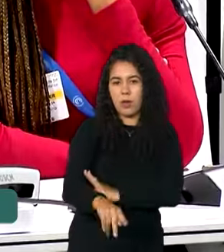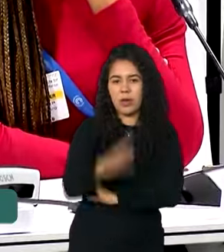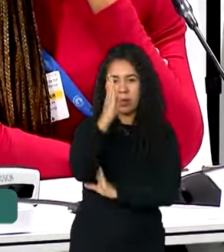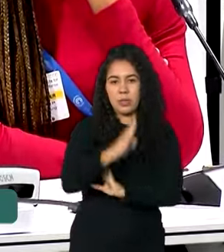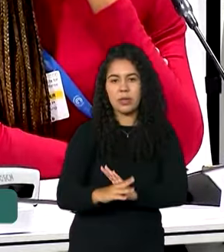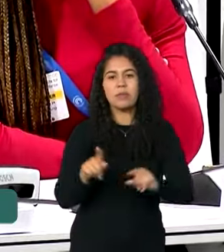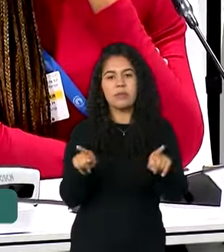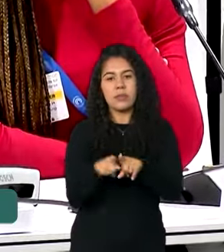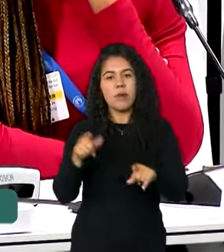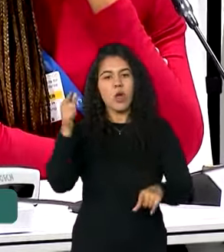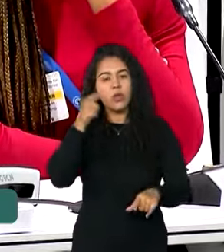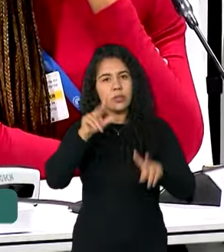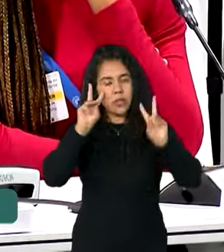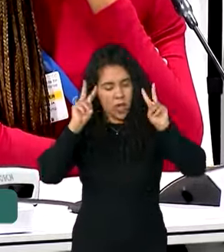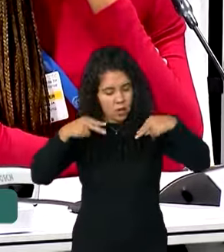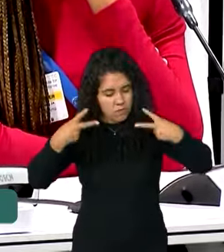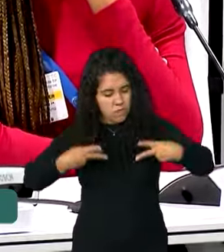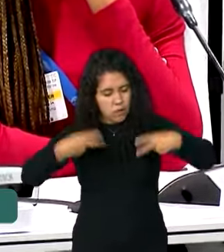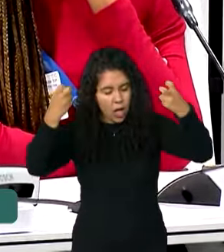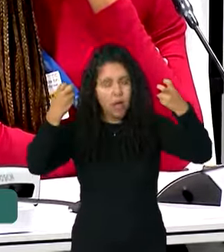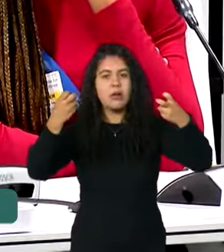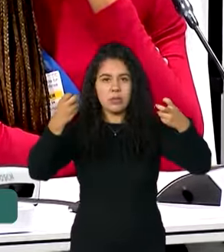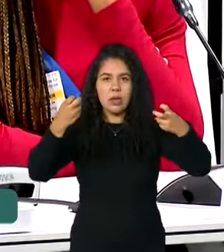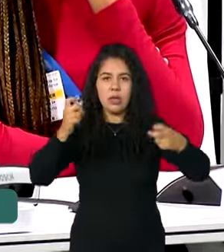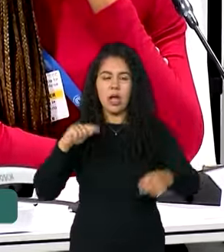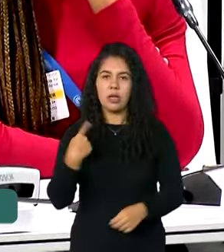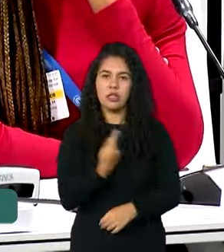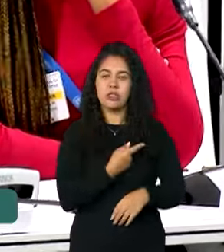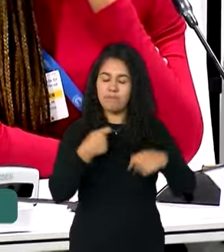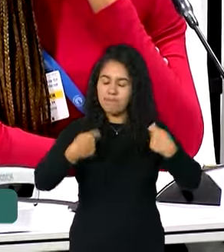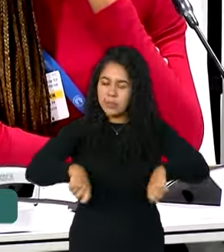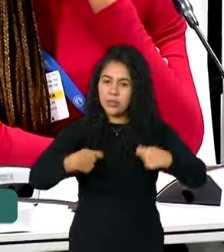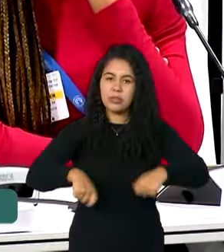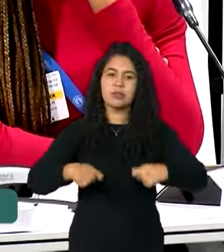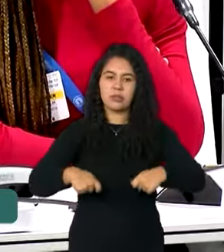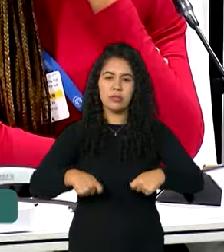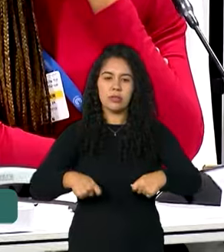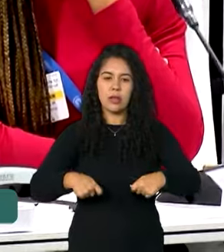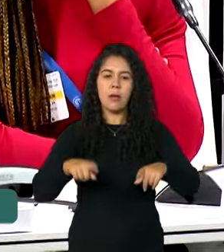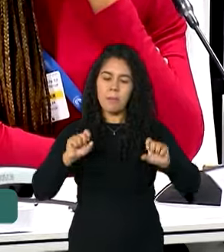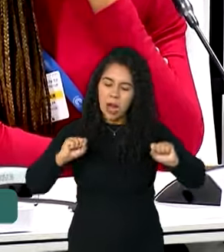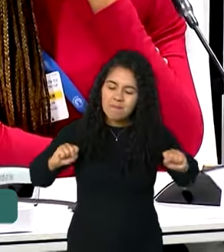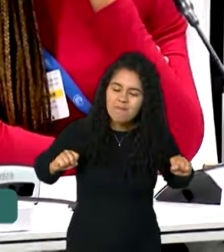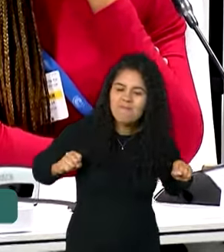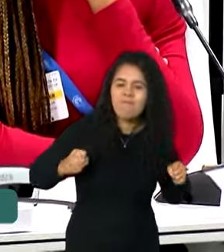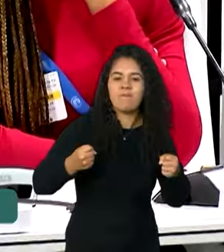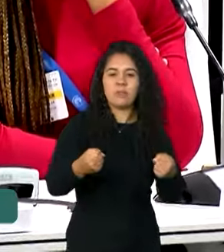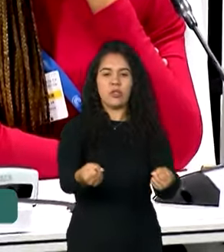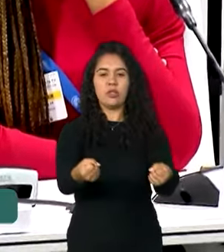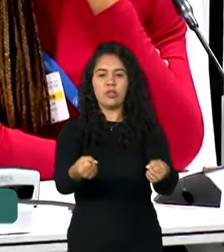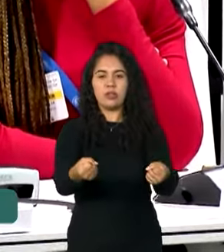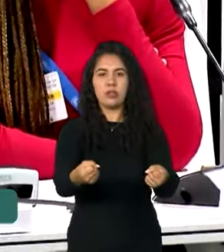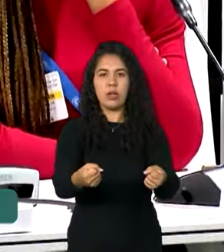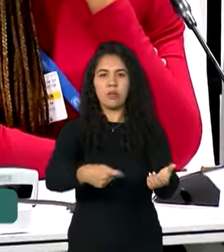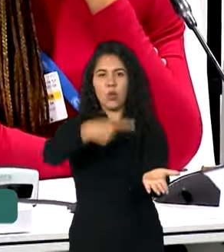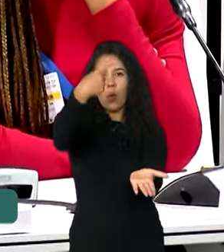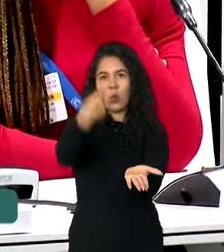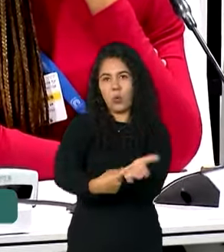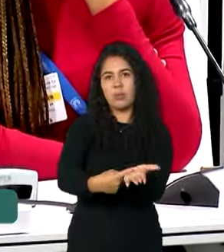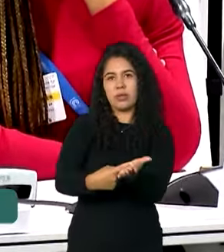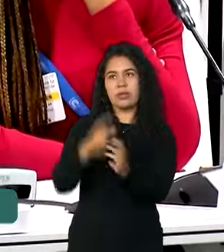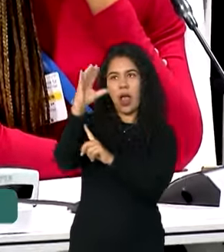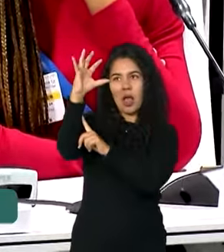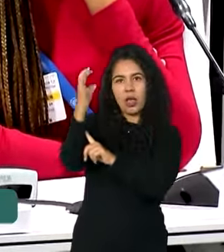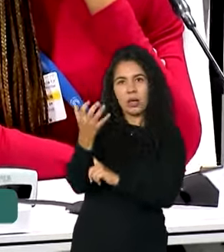consiga se enxergar e o quanto a gente precisa se enxergar para se engajar mais ainda na pauta climática e